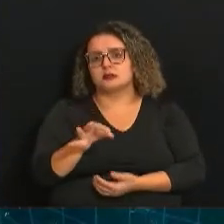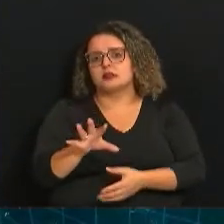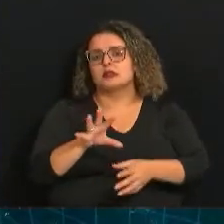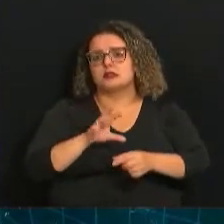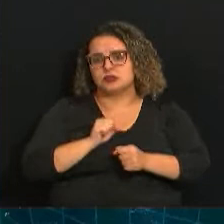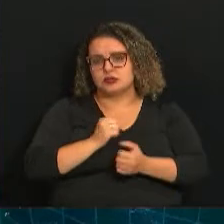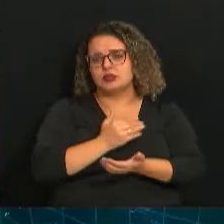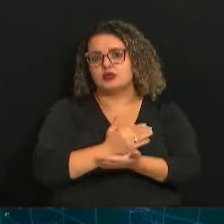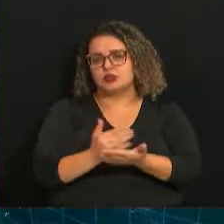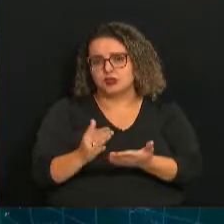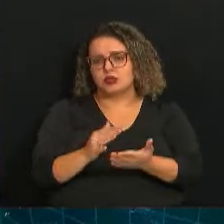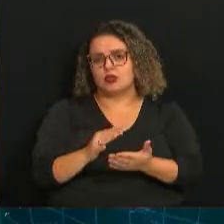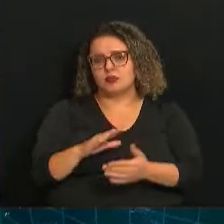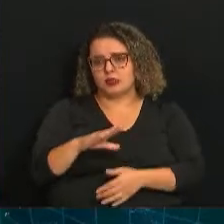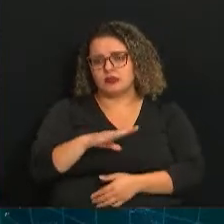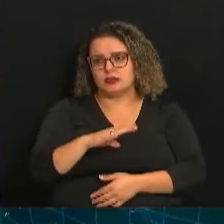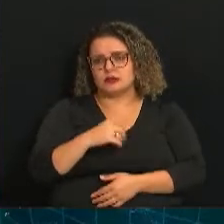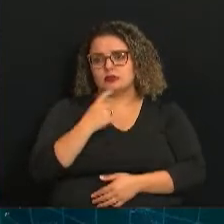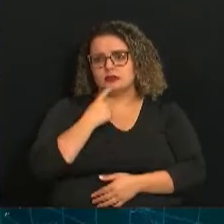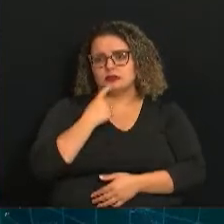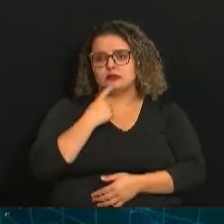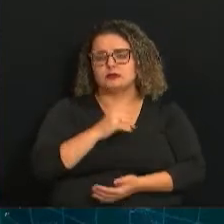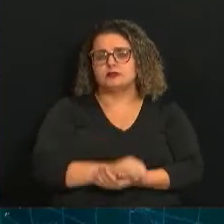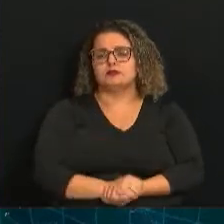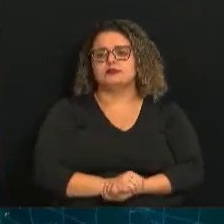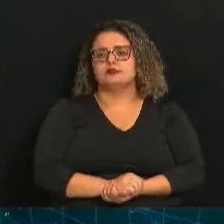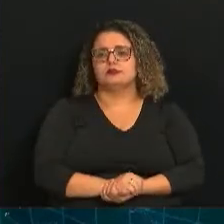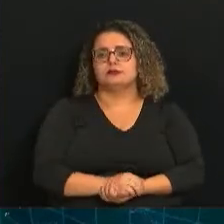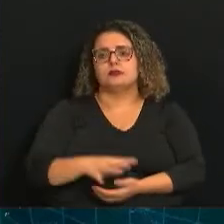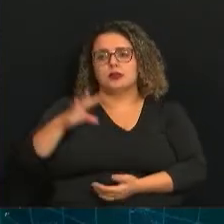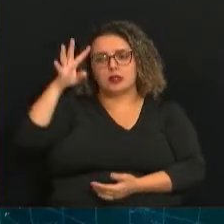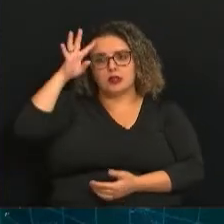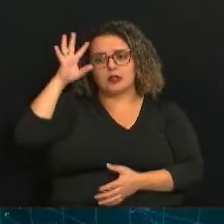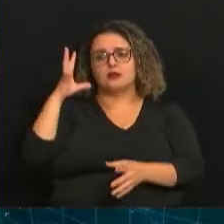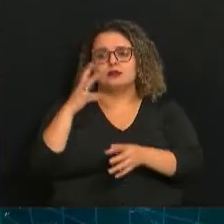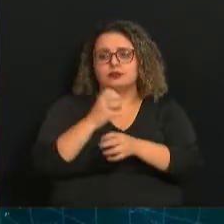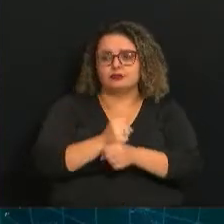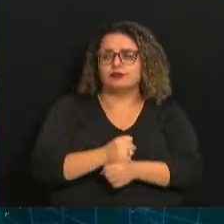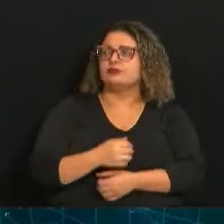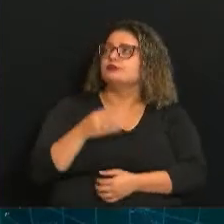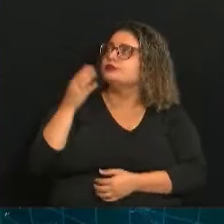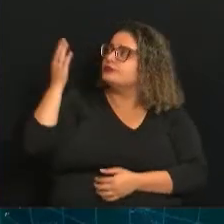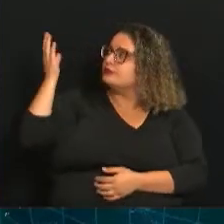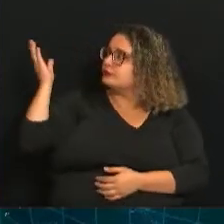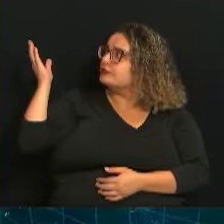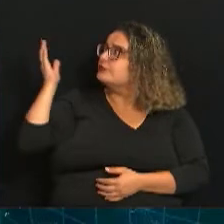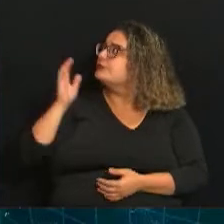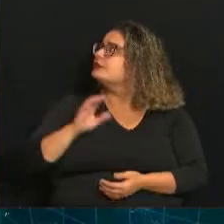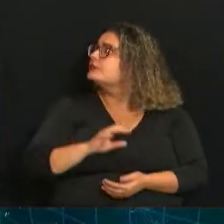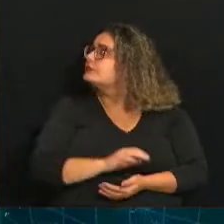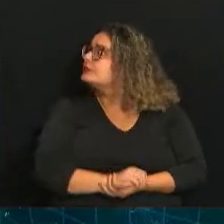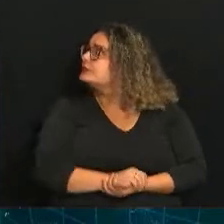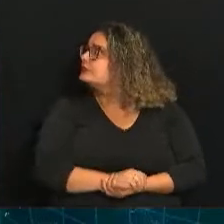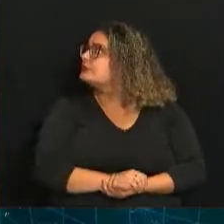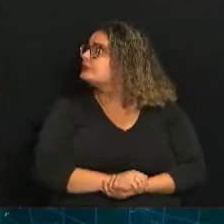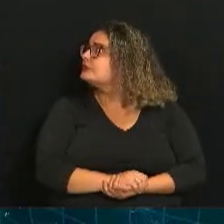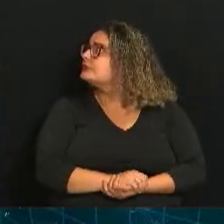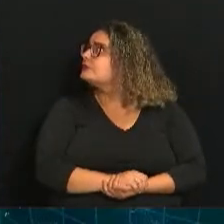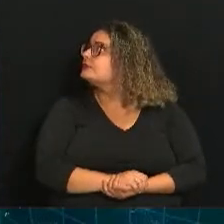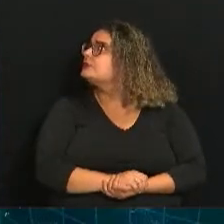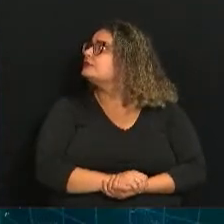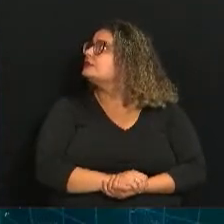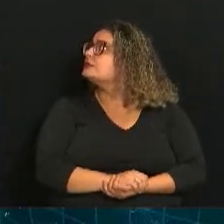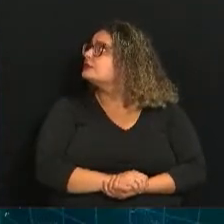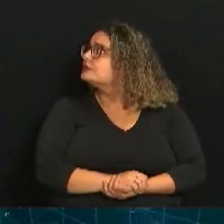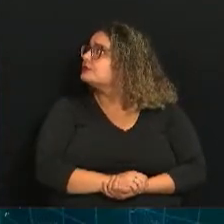pandemia, e Campinas até esta quarta-feira somava 164.679 casos da